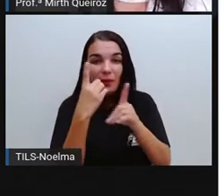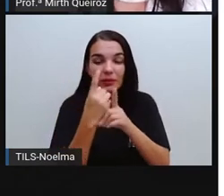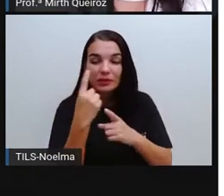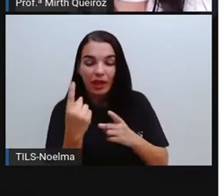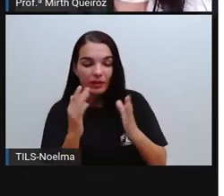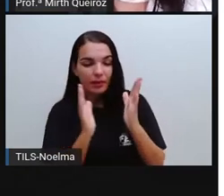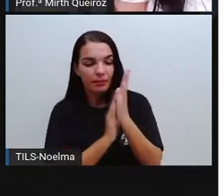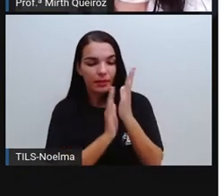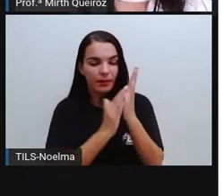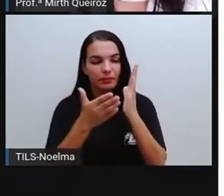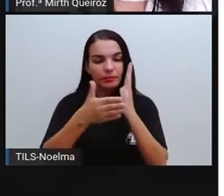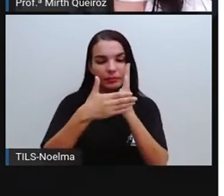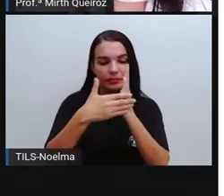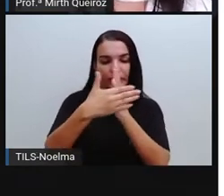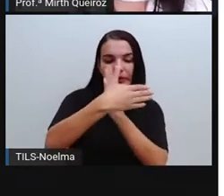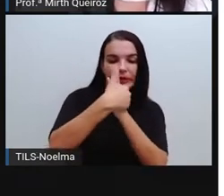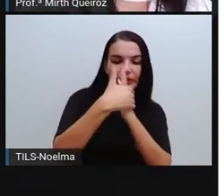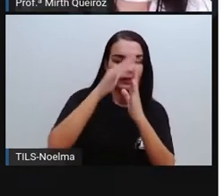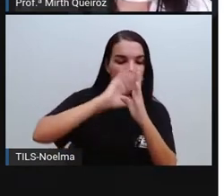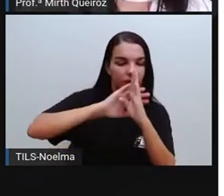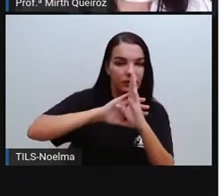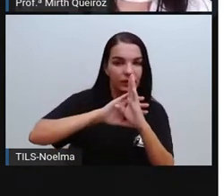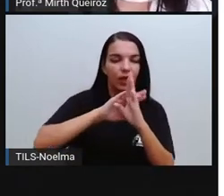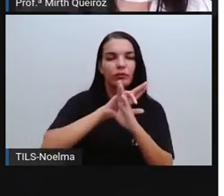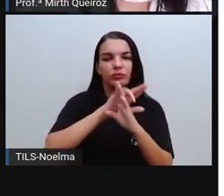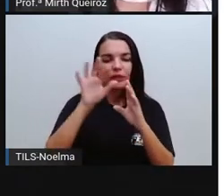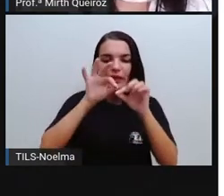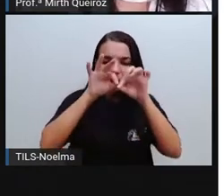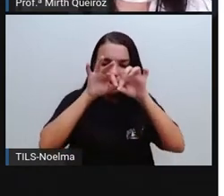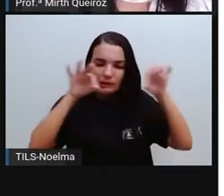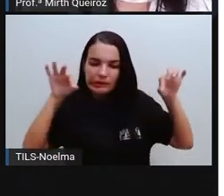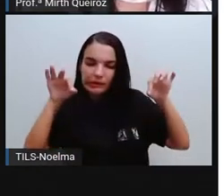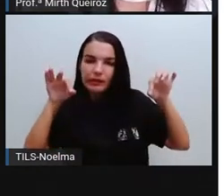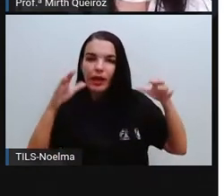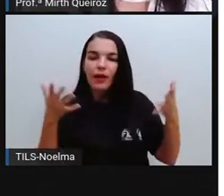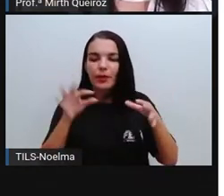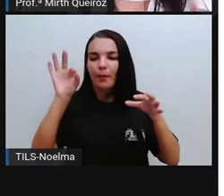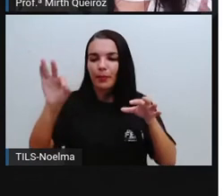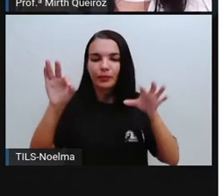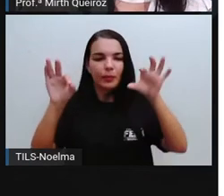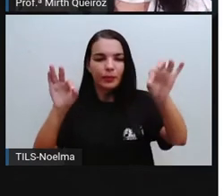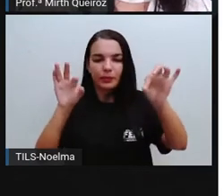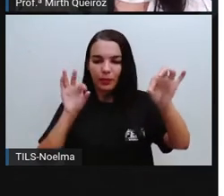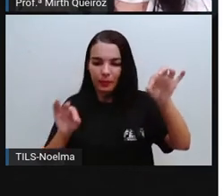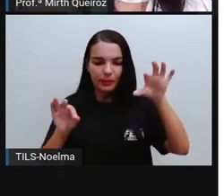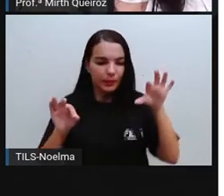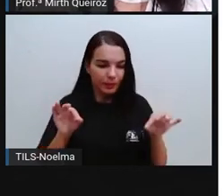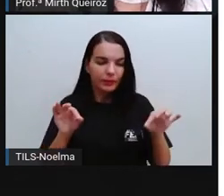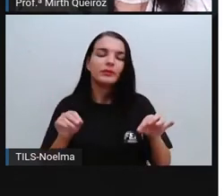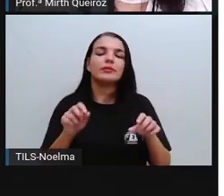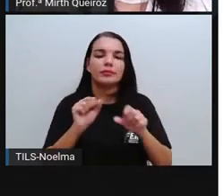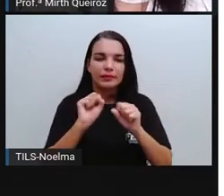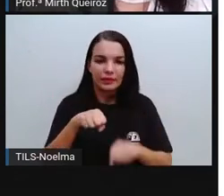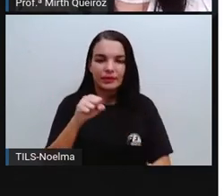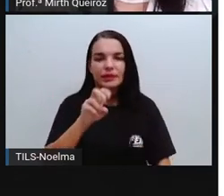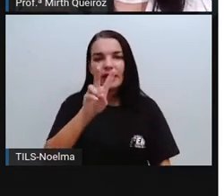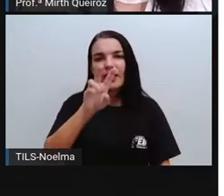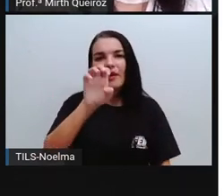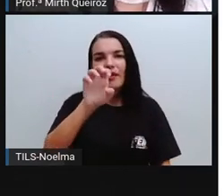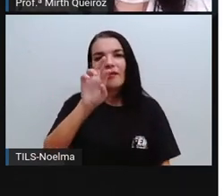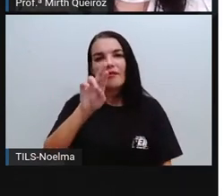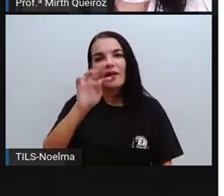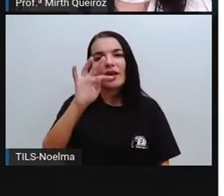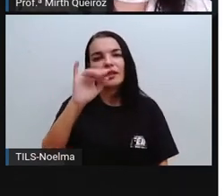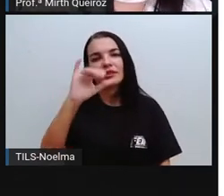é aresta. E os pontinhos que vai unir aí duas, três ou mais arestas, duas ou mais